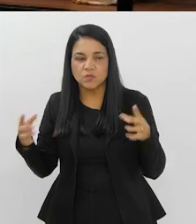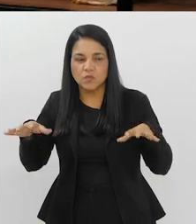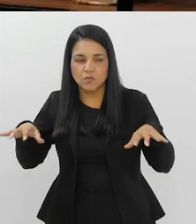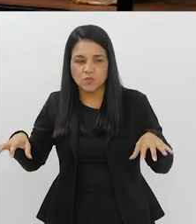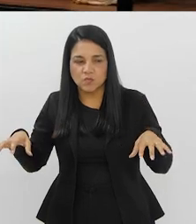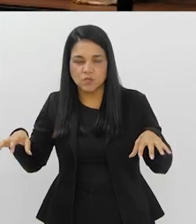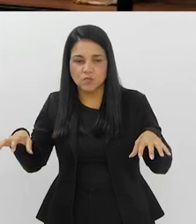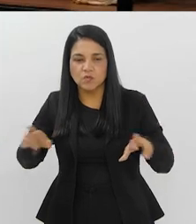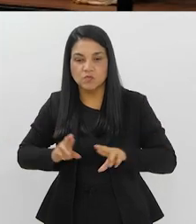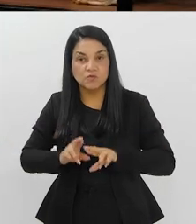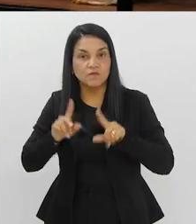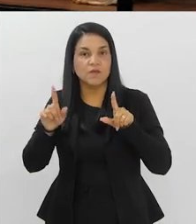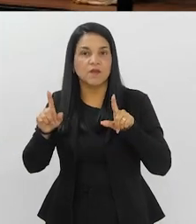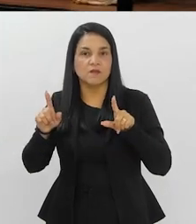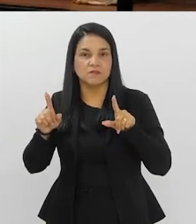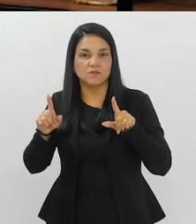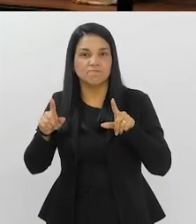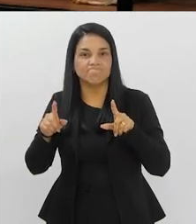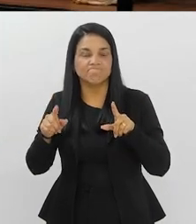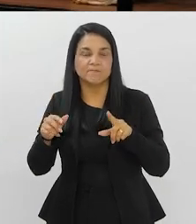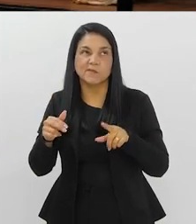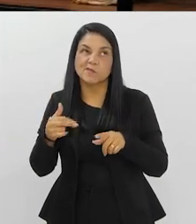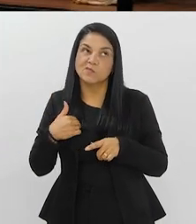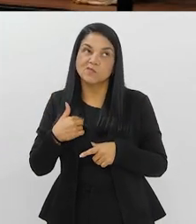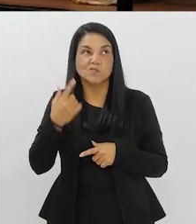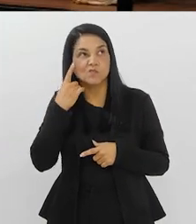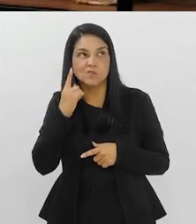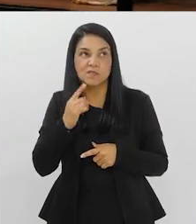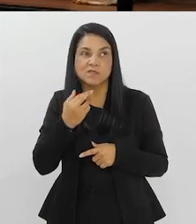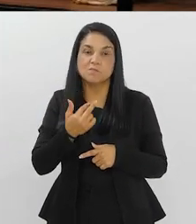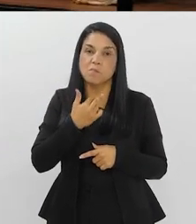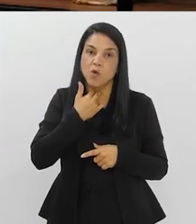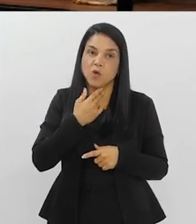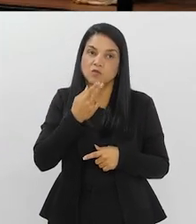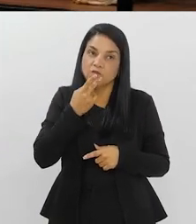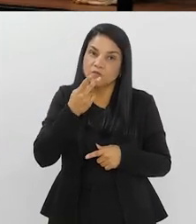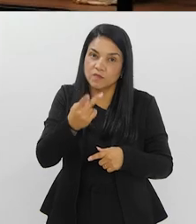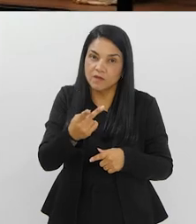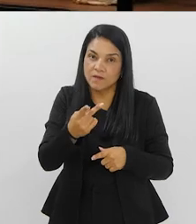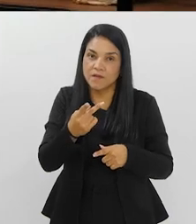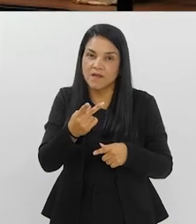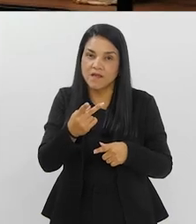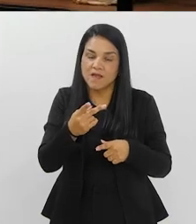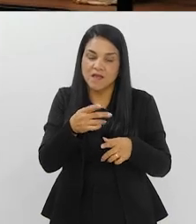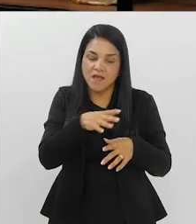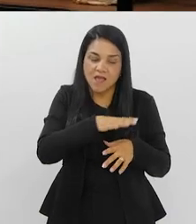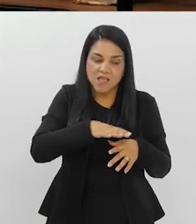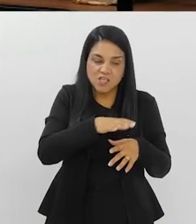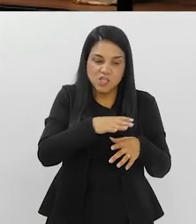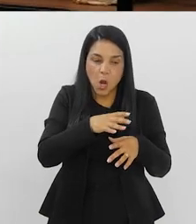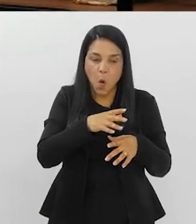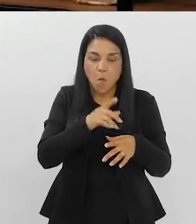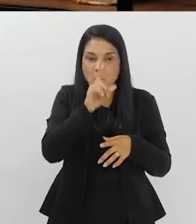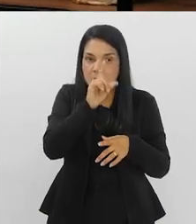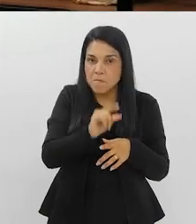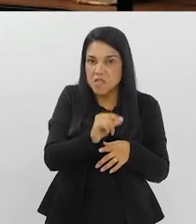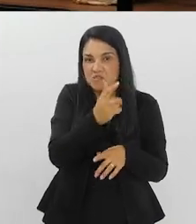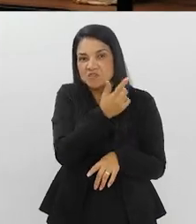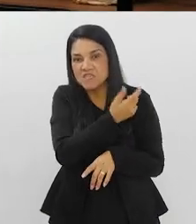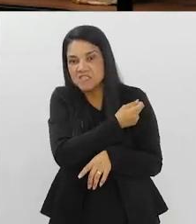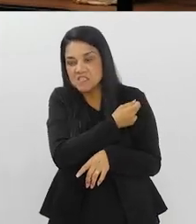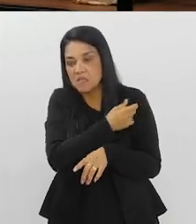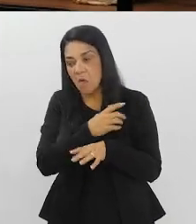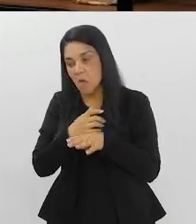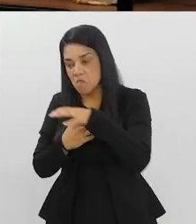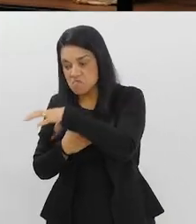regiões, né? E aí, eu não sei se a gente poderia dizer que a região que procura menos vacinar,